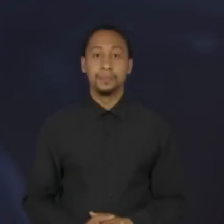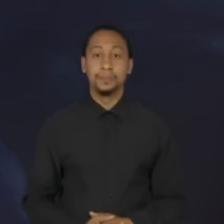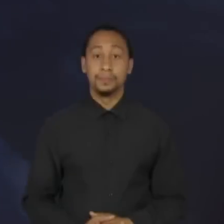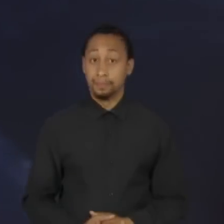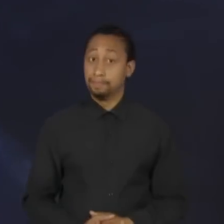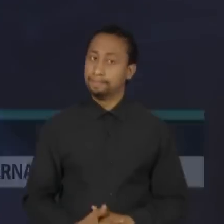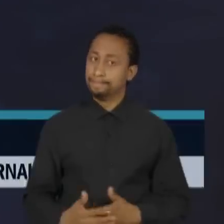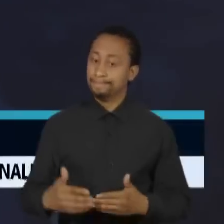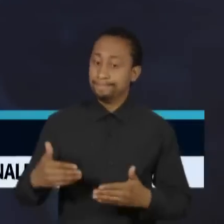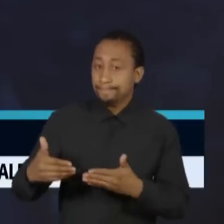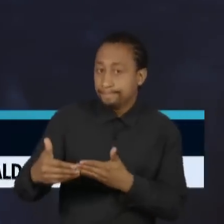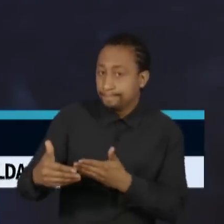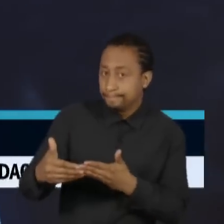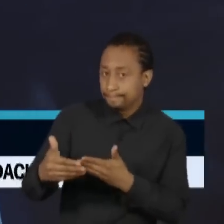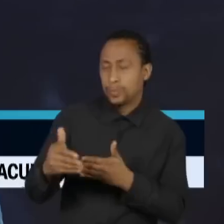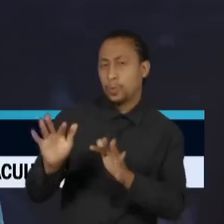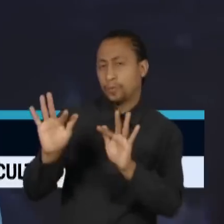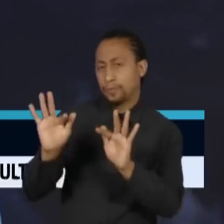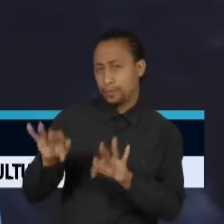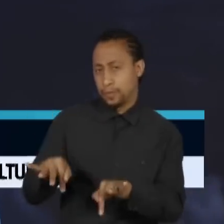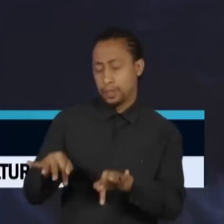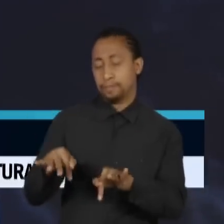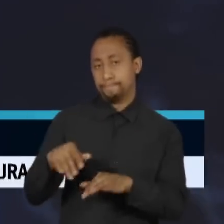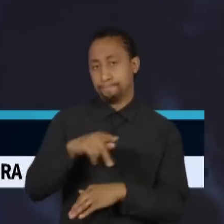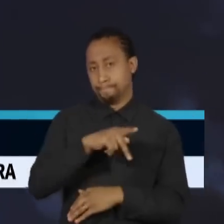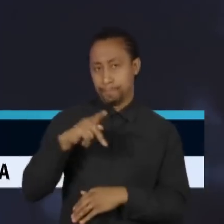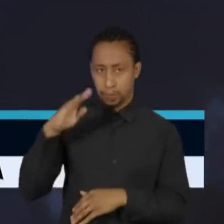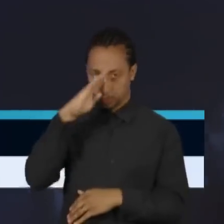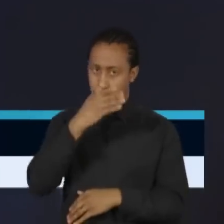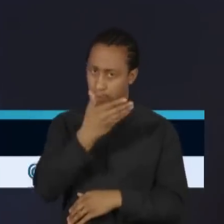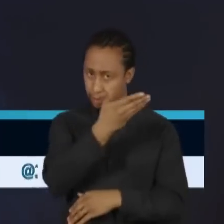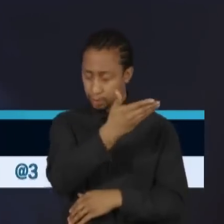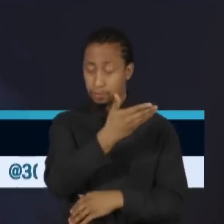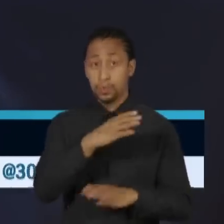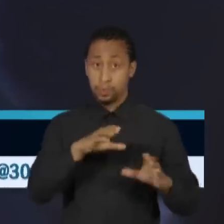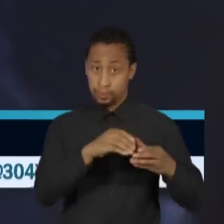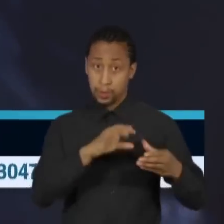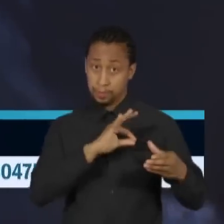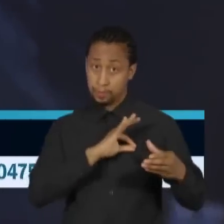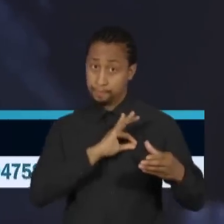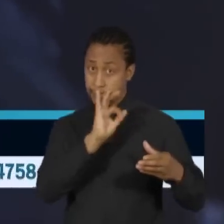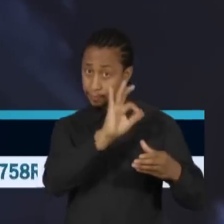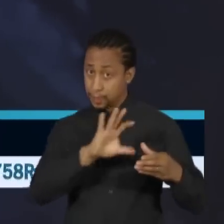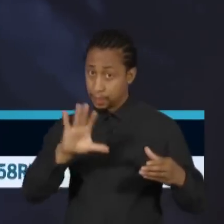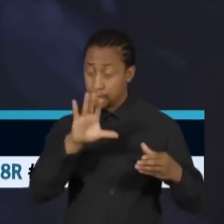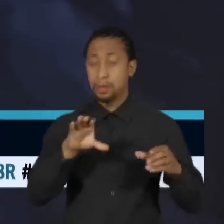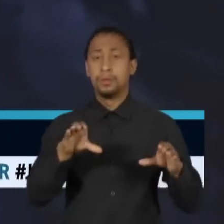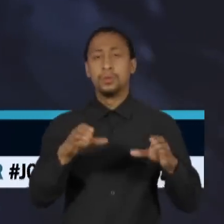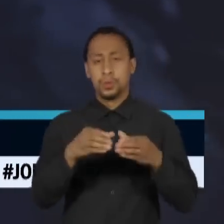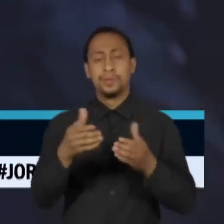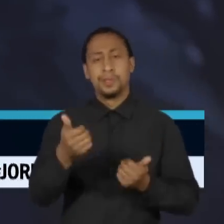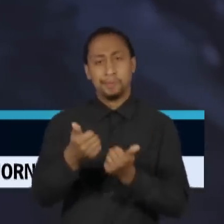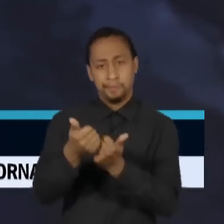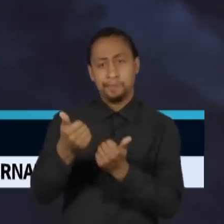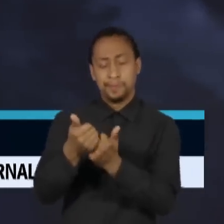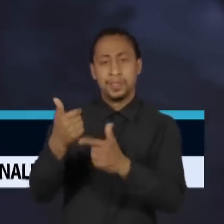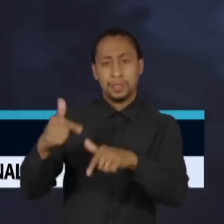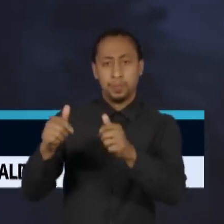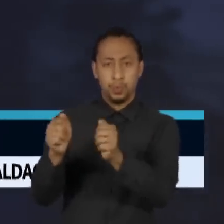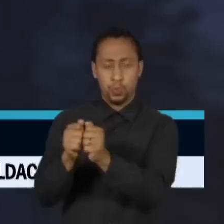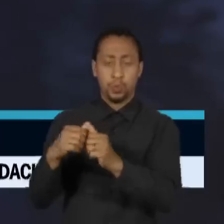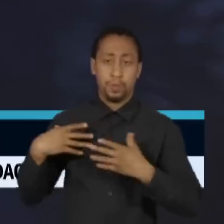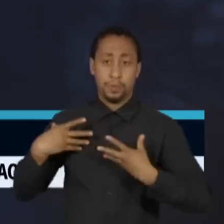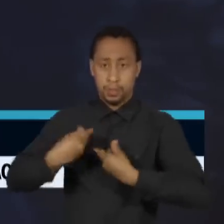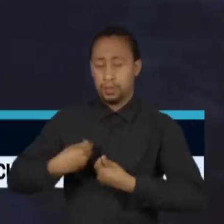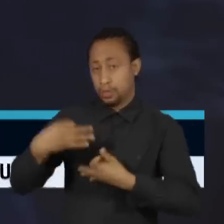Próximo do fim do governo de Jair Bolsonaro, integrantes da cúpula da Polícia Federal, além de auxiliares do ministro da Justiça, Anderson Torres,